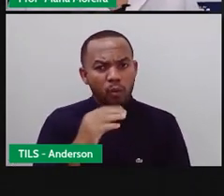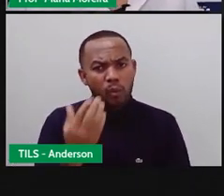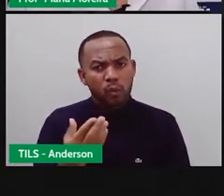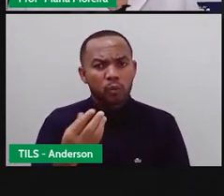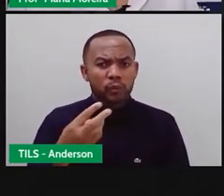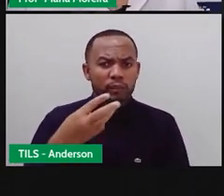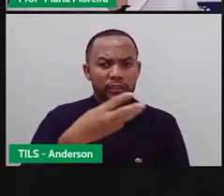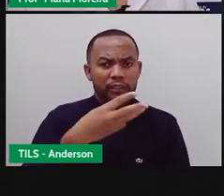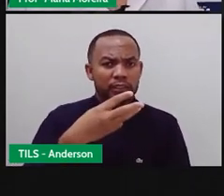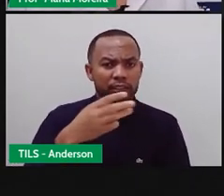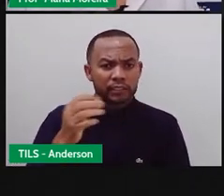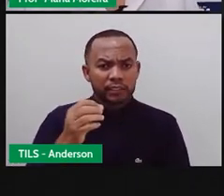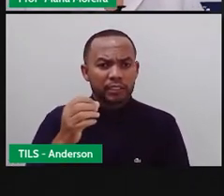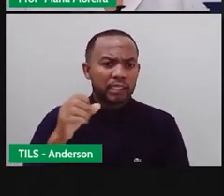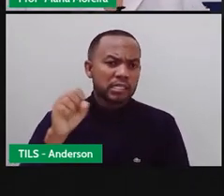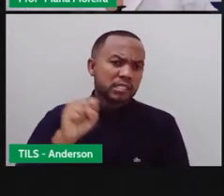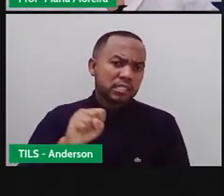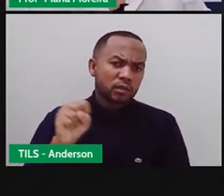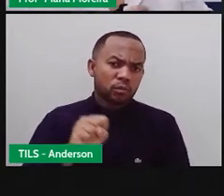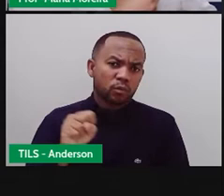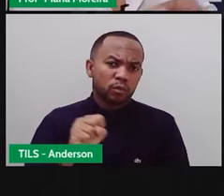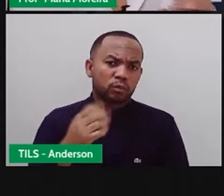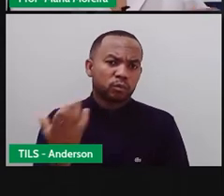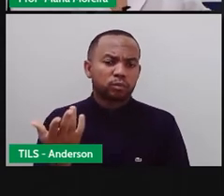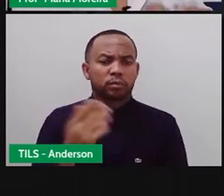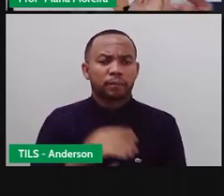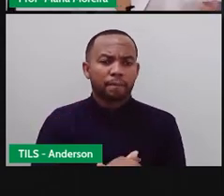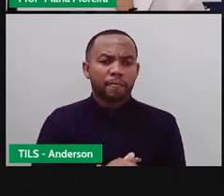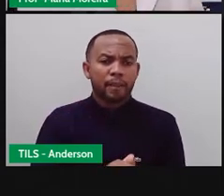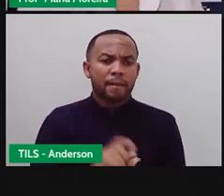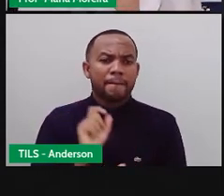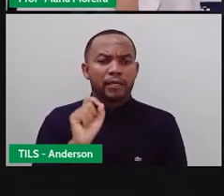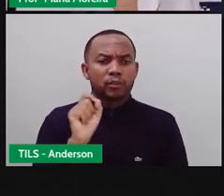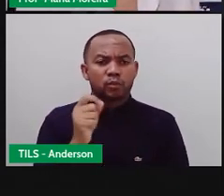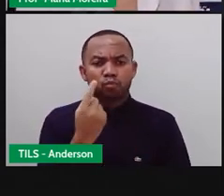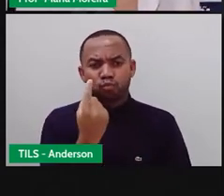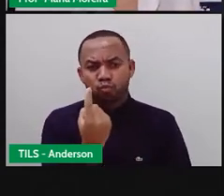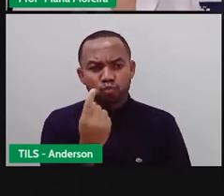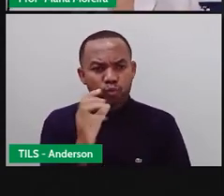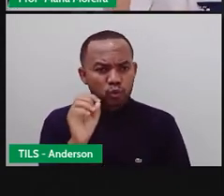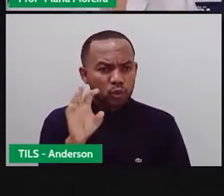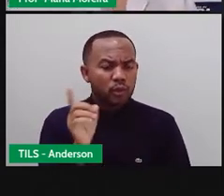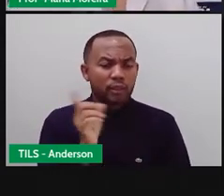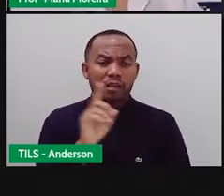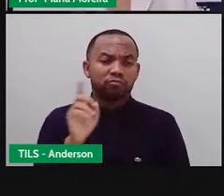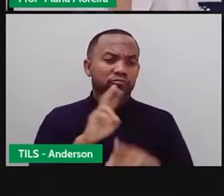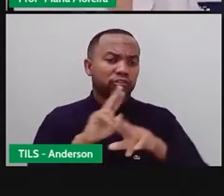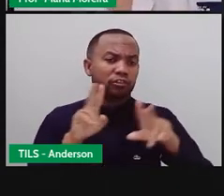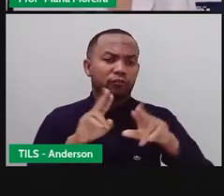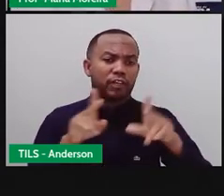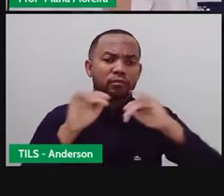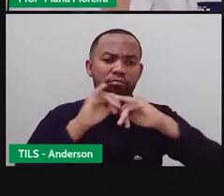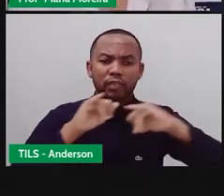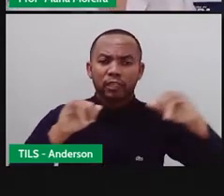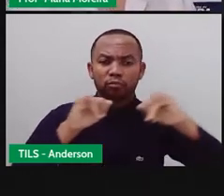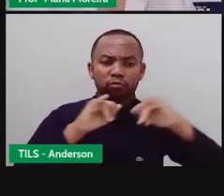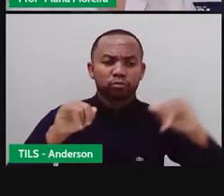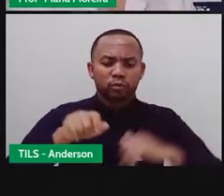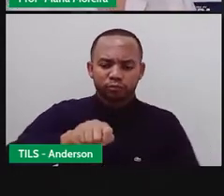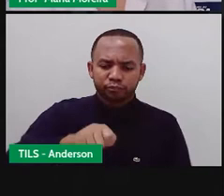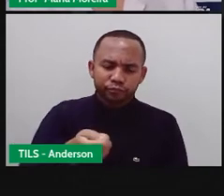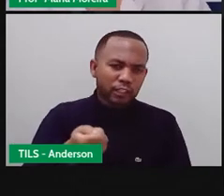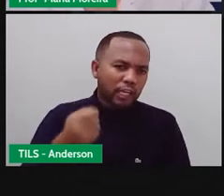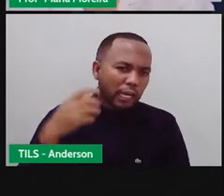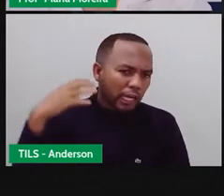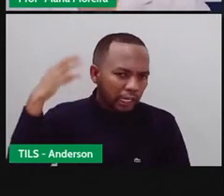rádio não aparece o quê? Um único anúncio. Já o carro de som, não. Se eu quero anunciar, por exemplo,